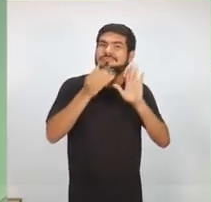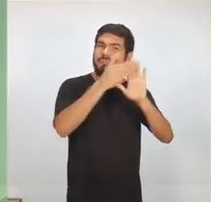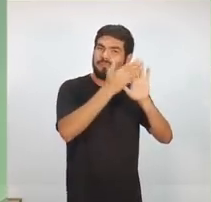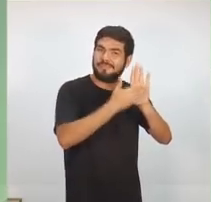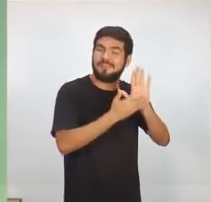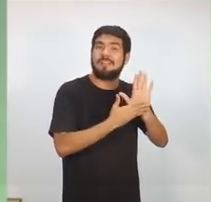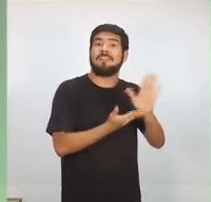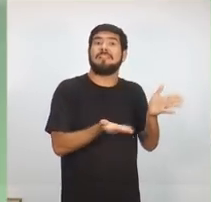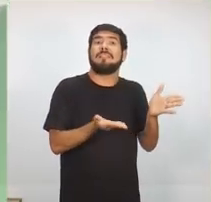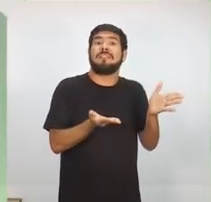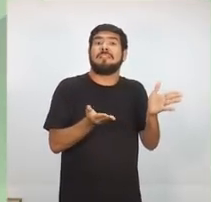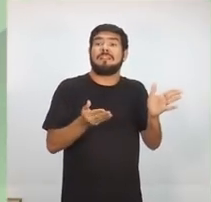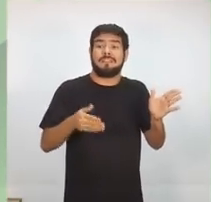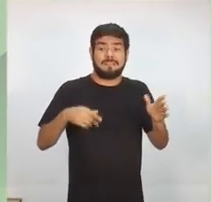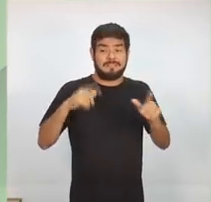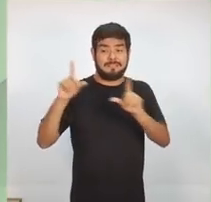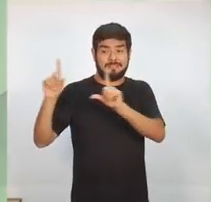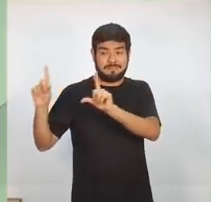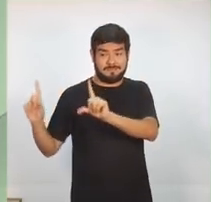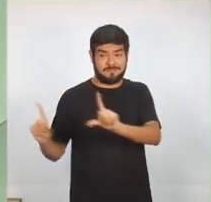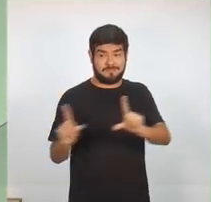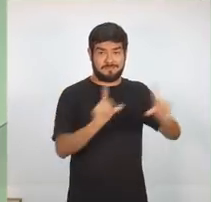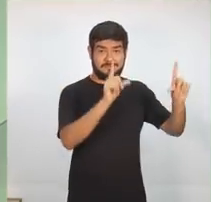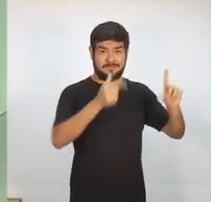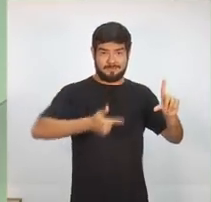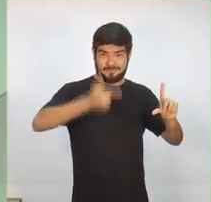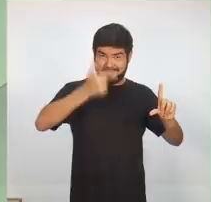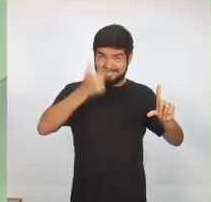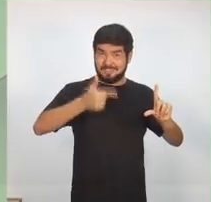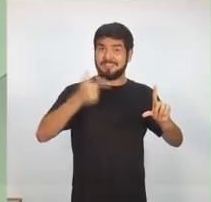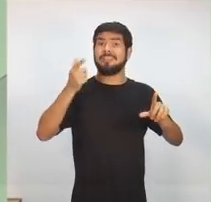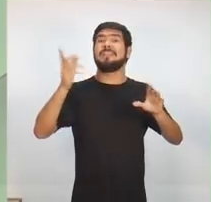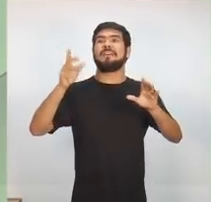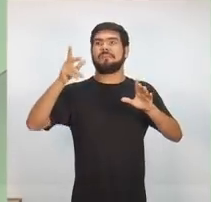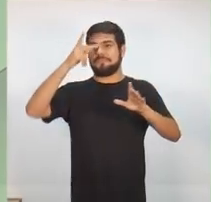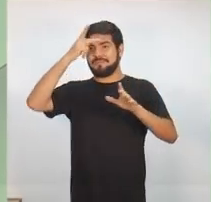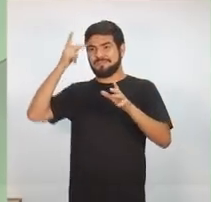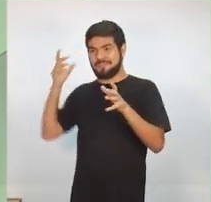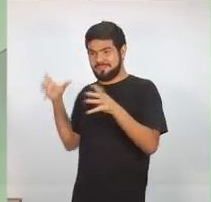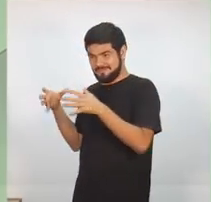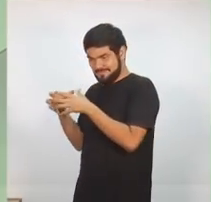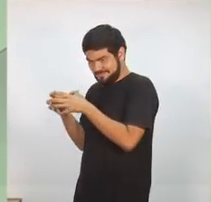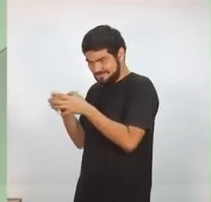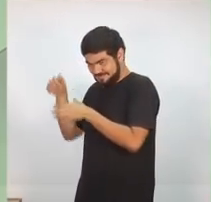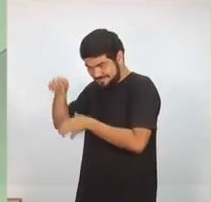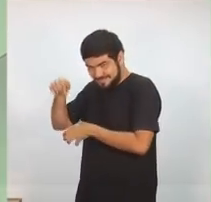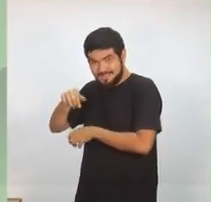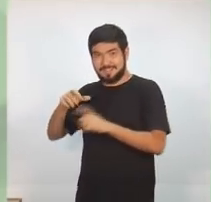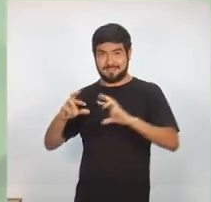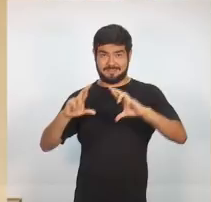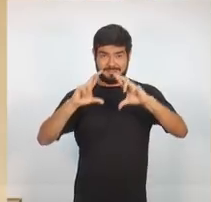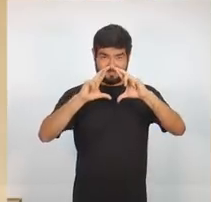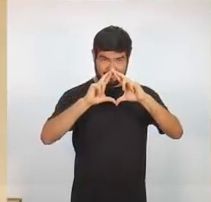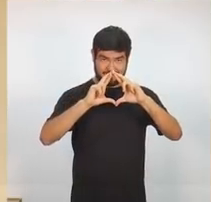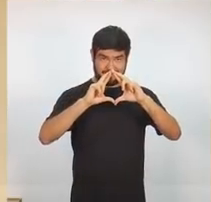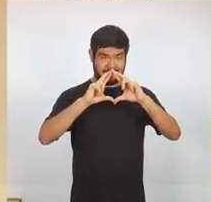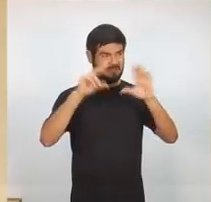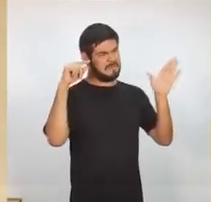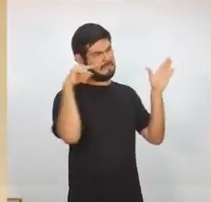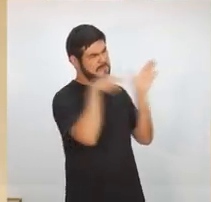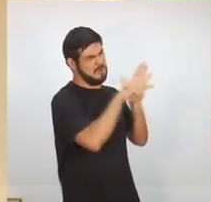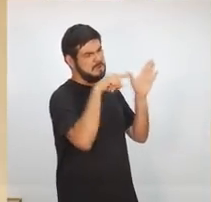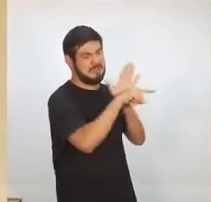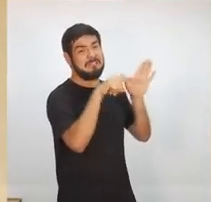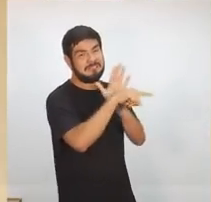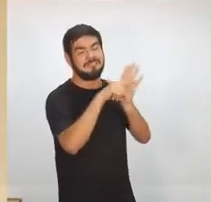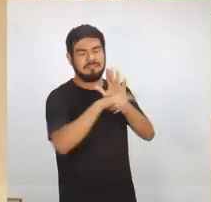E daqui a pouquinho no segundo bloco, os candidatos responderão a pergunta elaborada pela equipe de produção do Agora. A gente volta, você que está aí do outro lado,